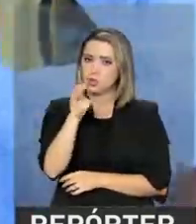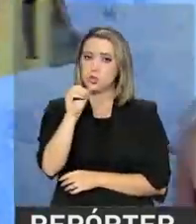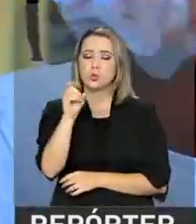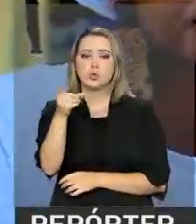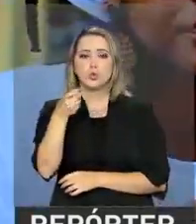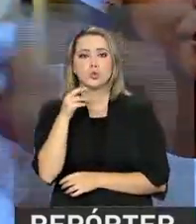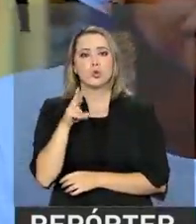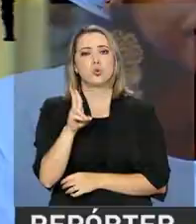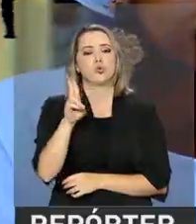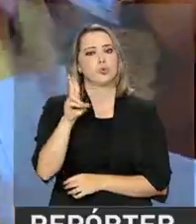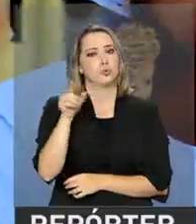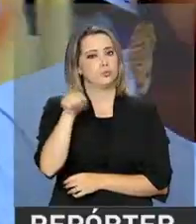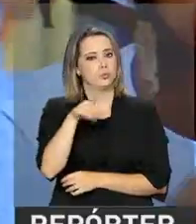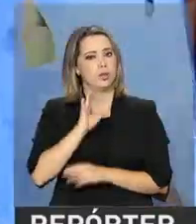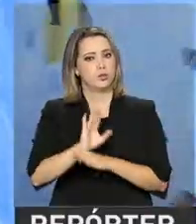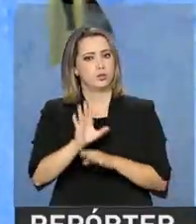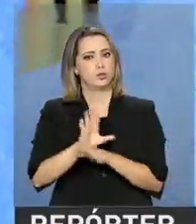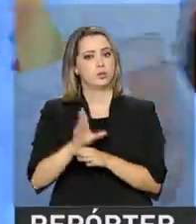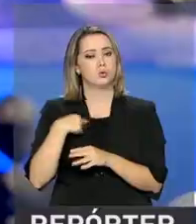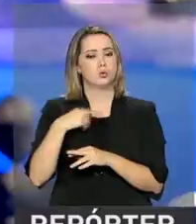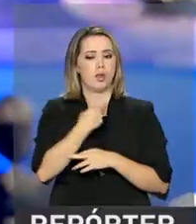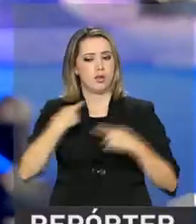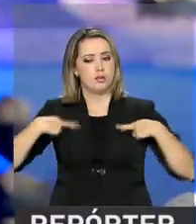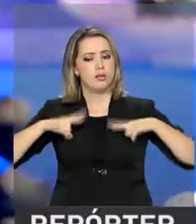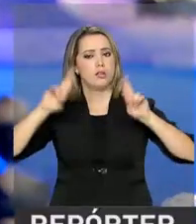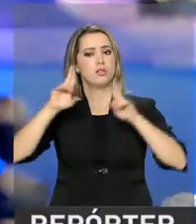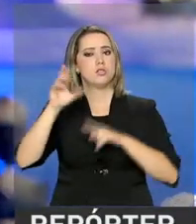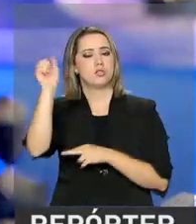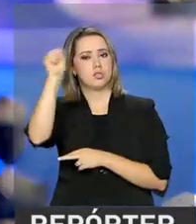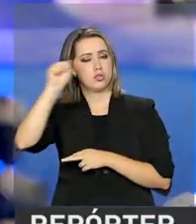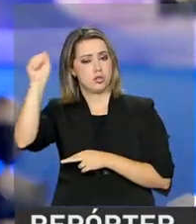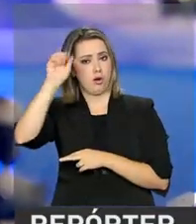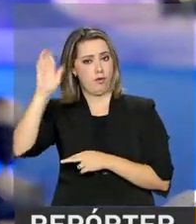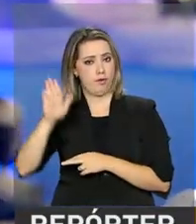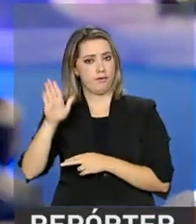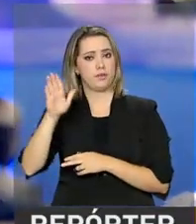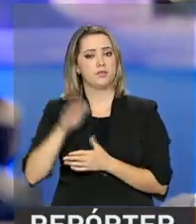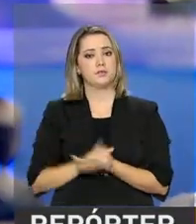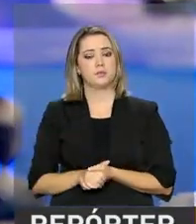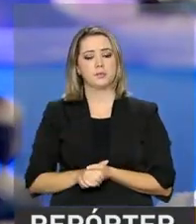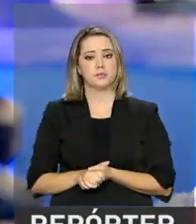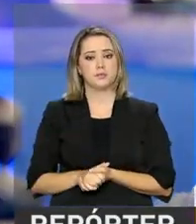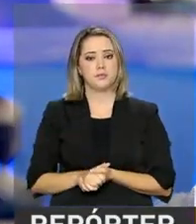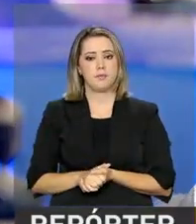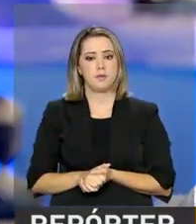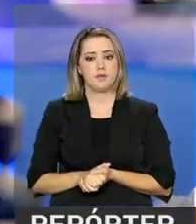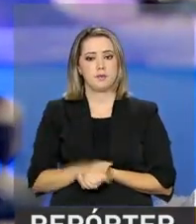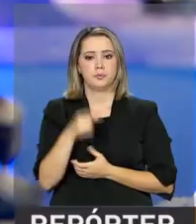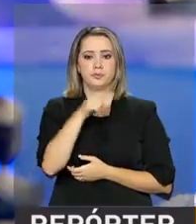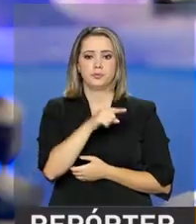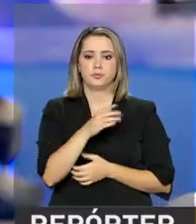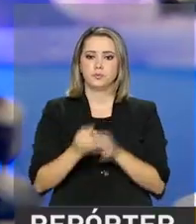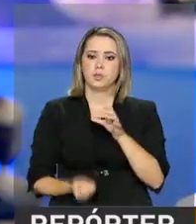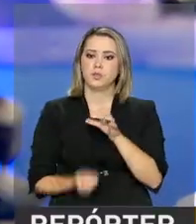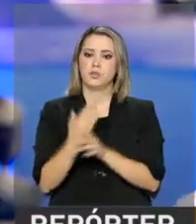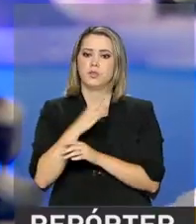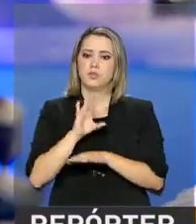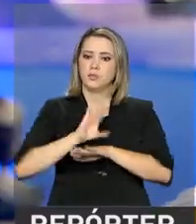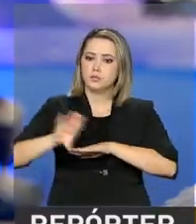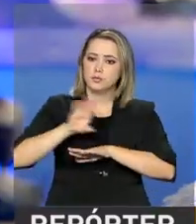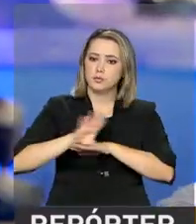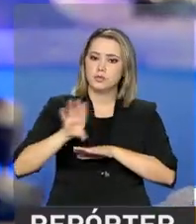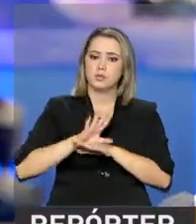fortalecem as tradições de matriz africana. O ponto de cultura Coco de Umbigada é uma escola criativa de bairro nessa perspectiva de formação.